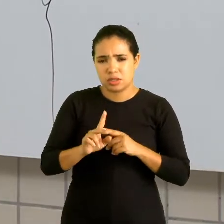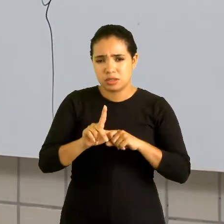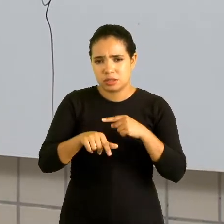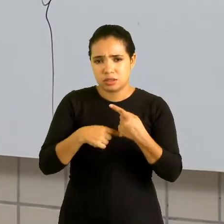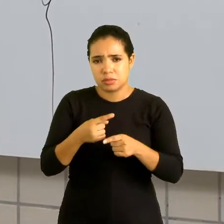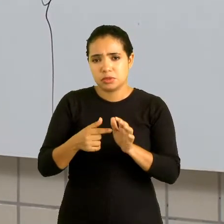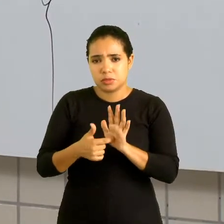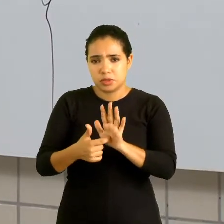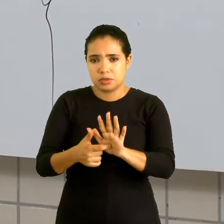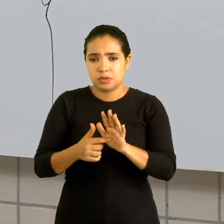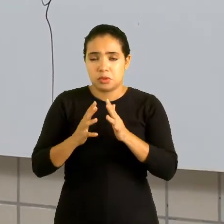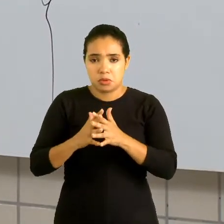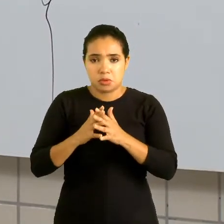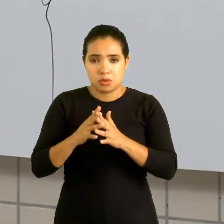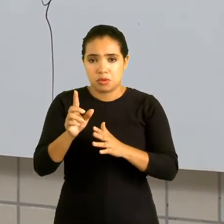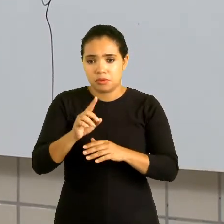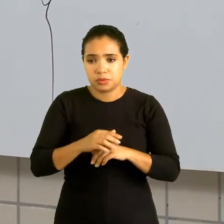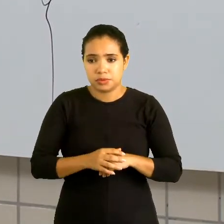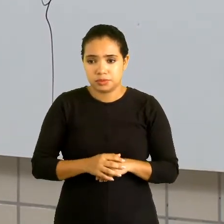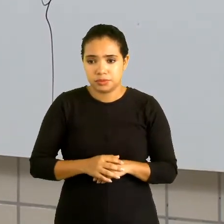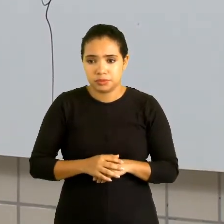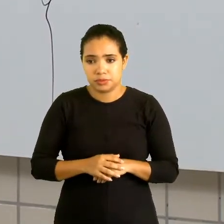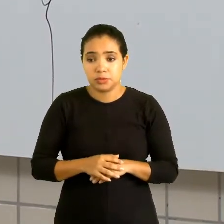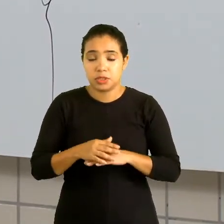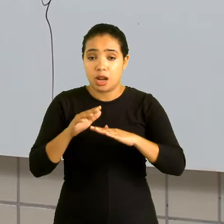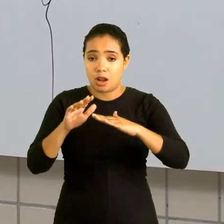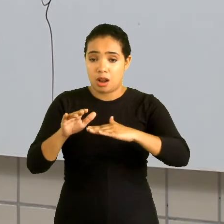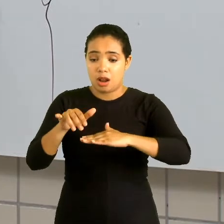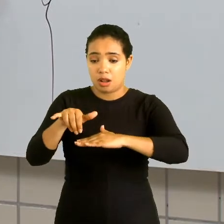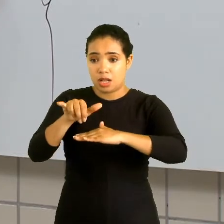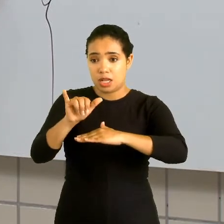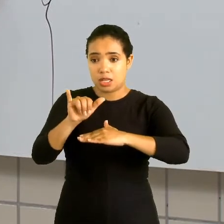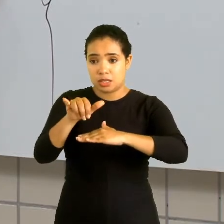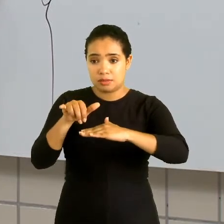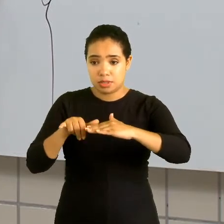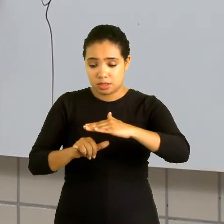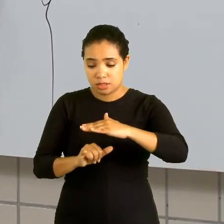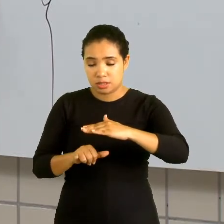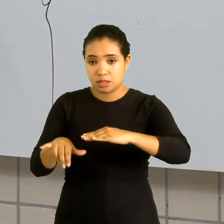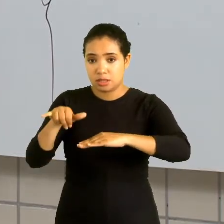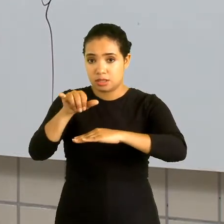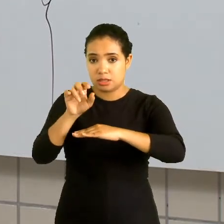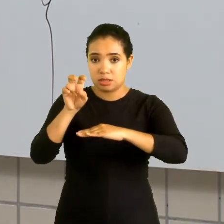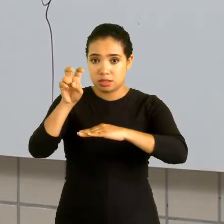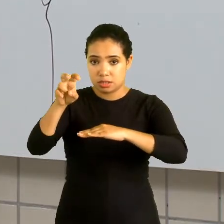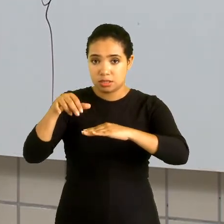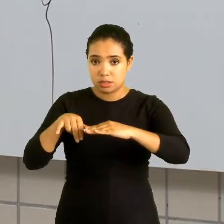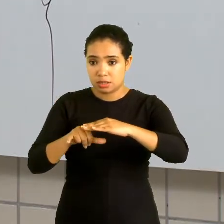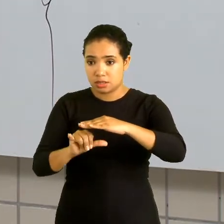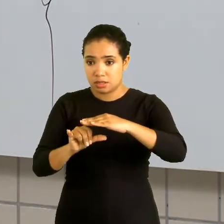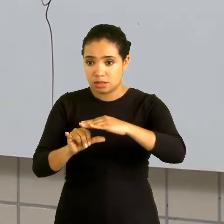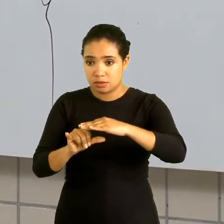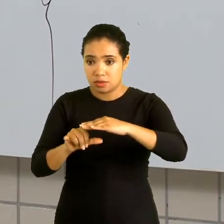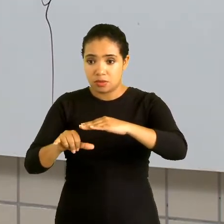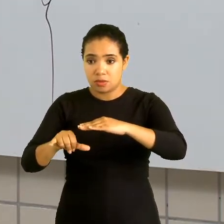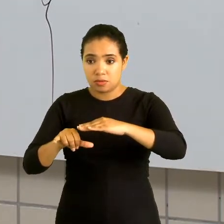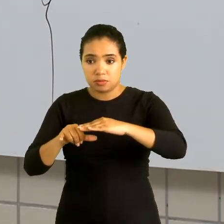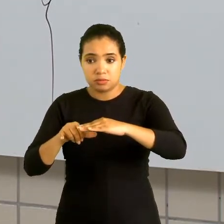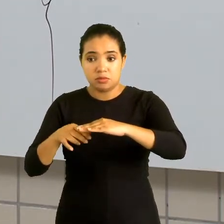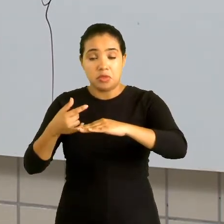ele aí para que a gente não se confunda. Agora eu vou para a minha segunda variável, que é o Y.